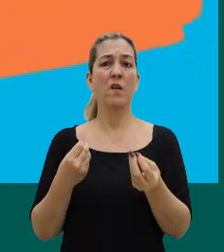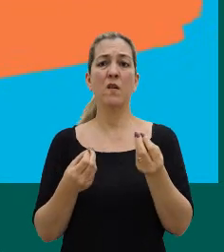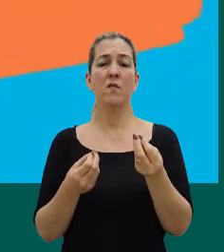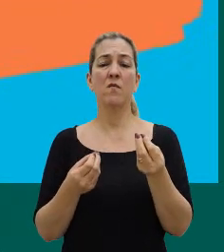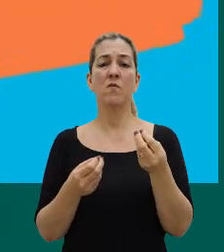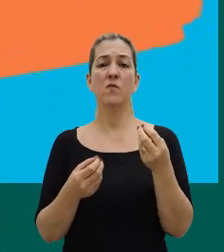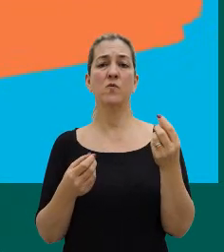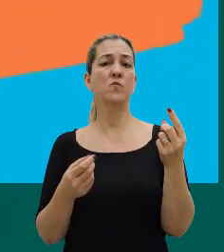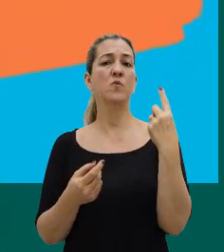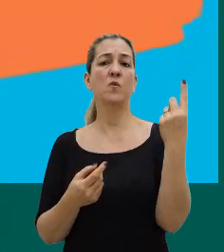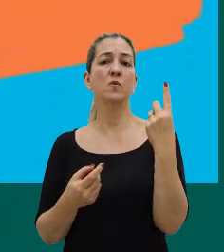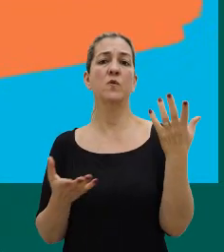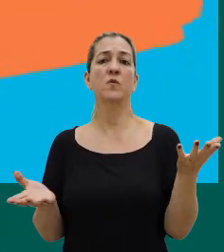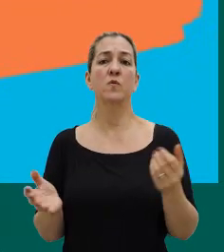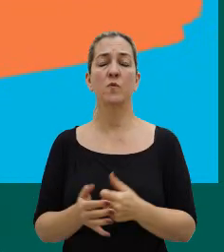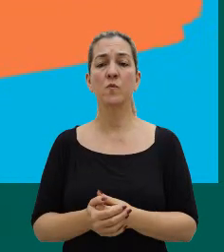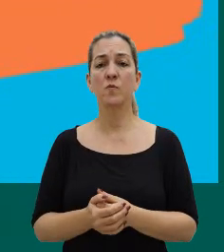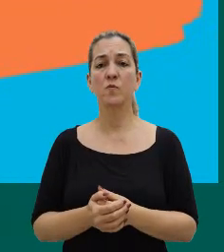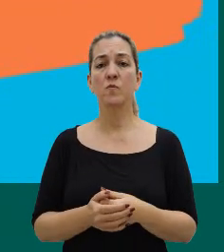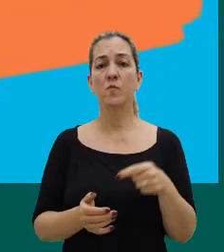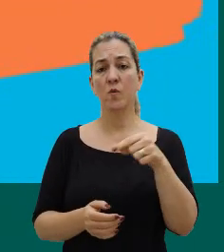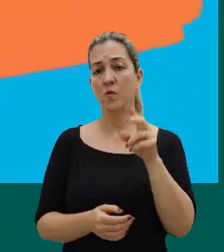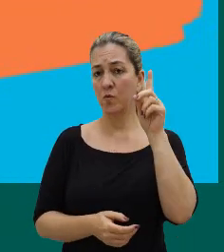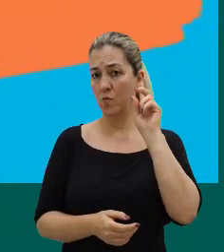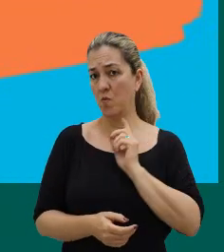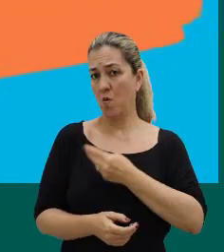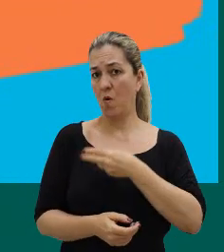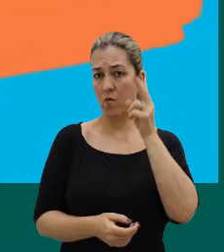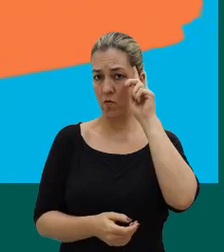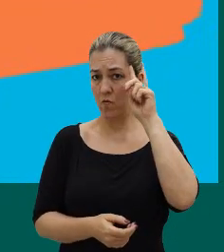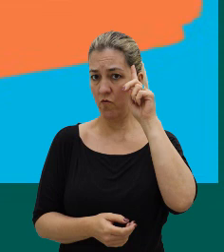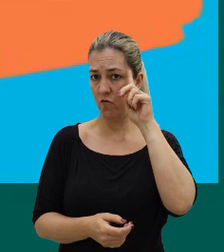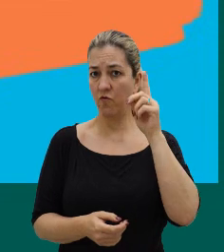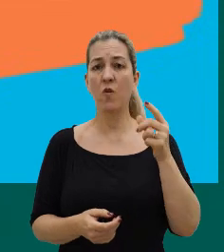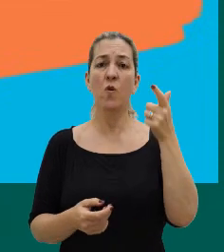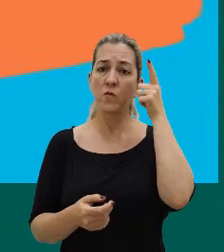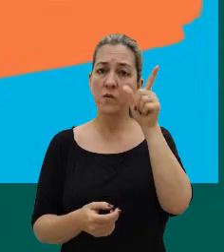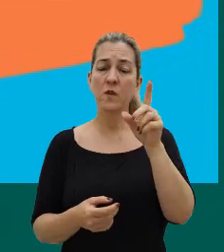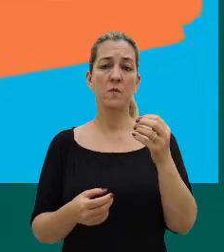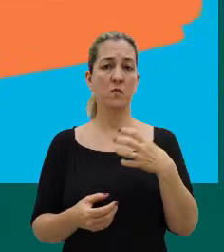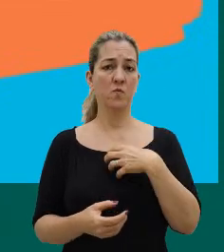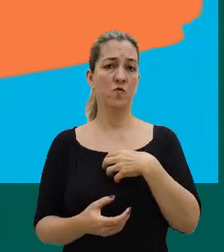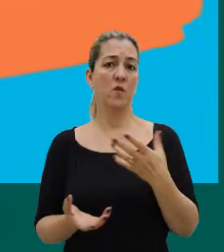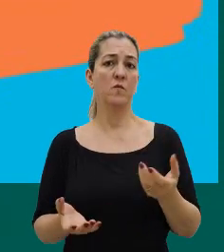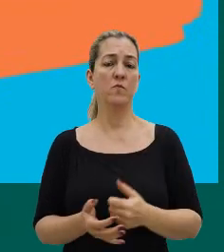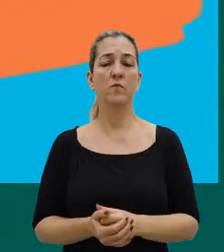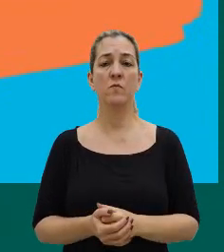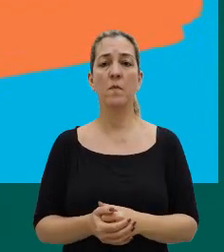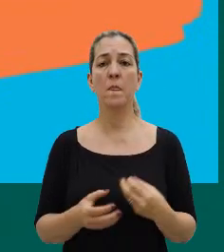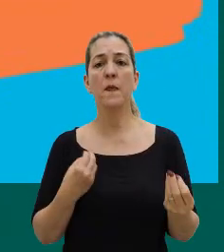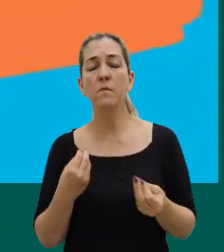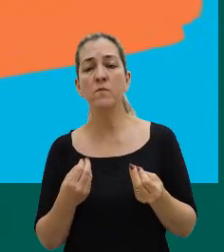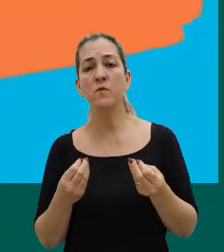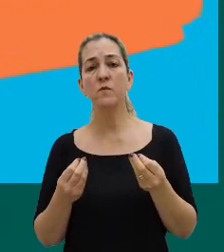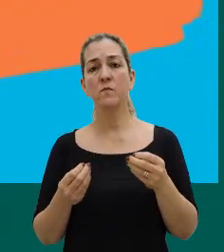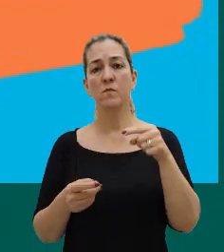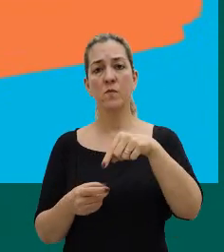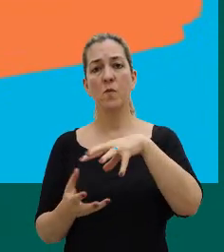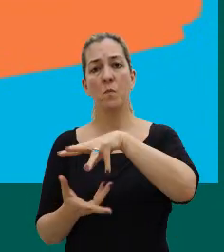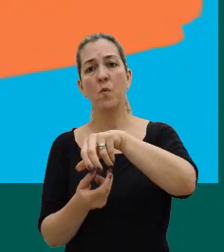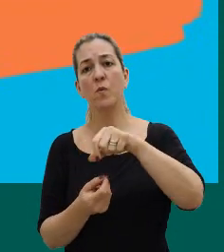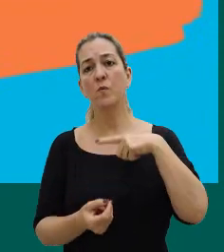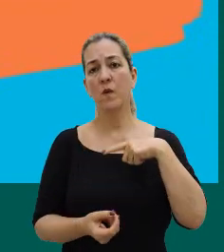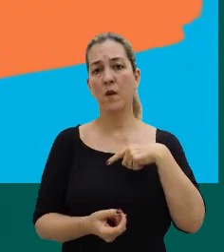não de um jeito que nós aqui no nosso dia a dia conseguimos, pelo menos, né, ou está no mundo e tem direito de